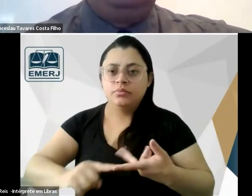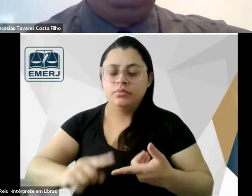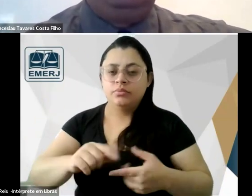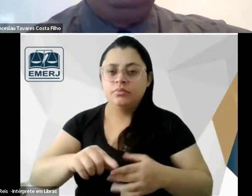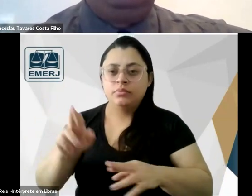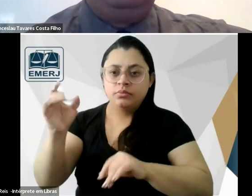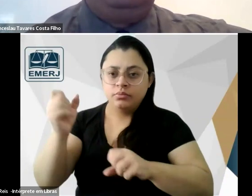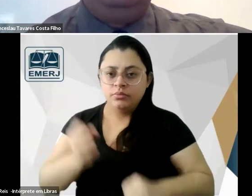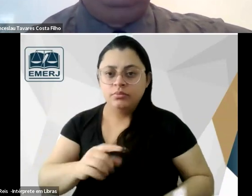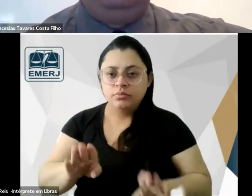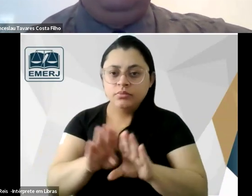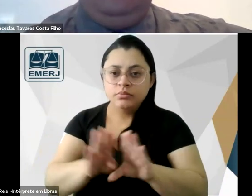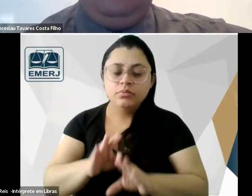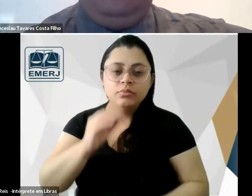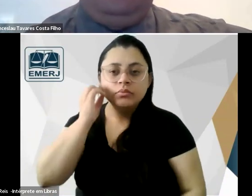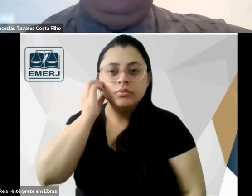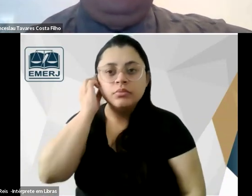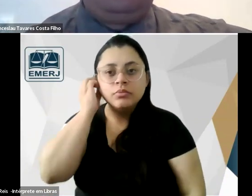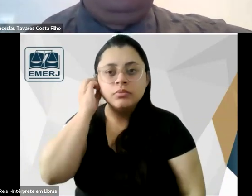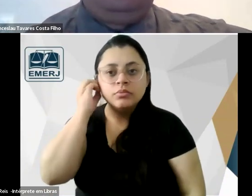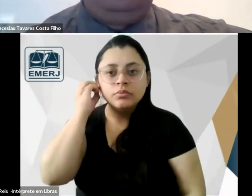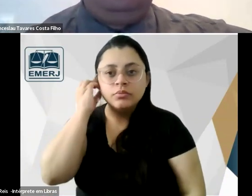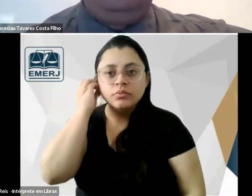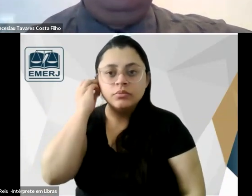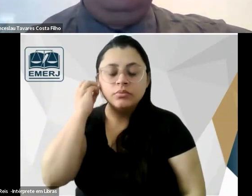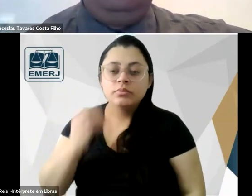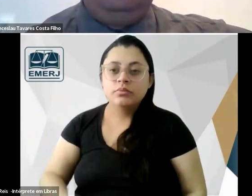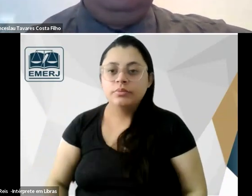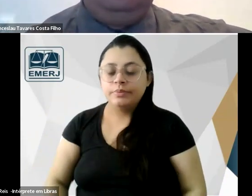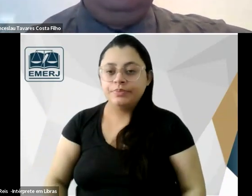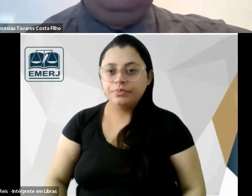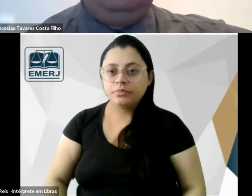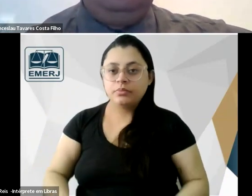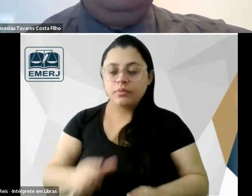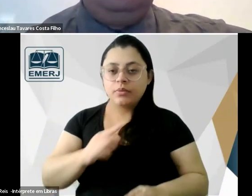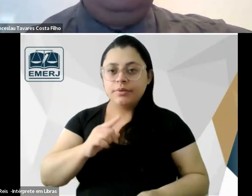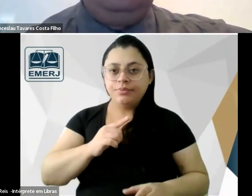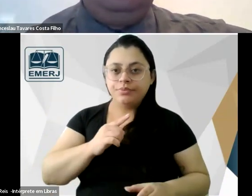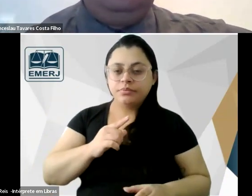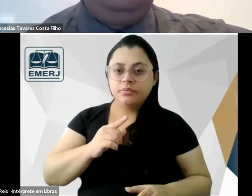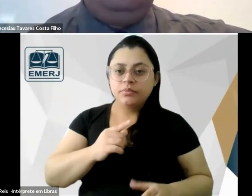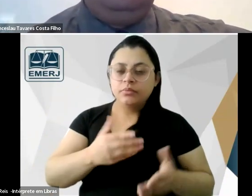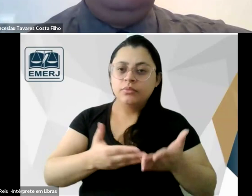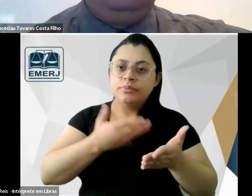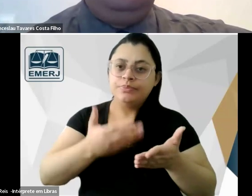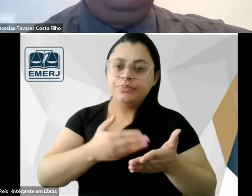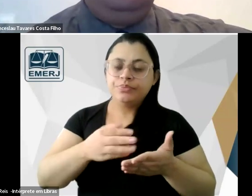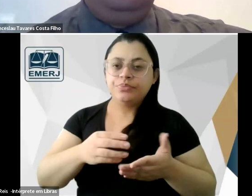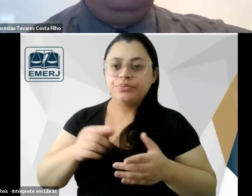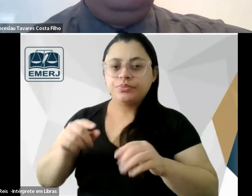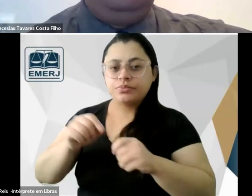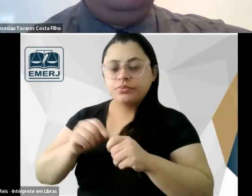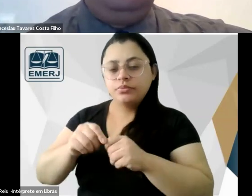república então citando até uma obra do Roberto Lira o Roberto Lira ele coloca o